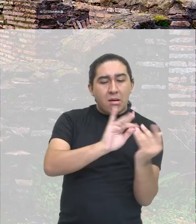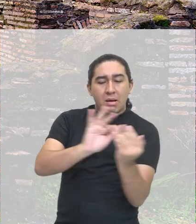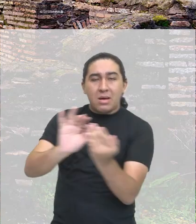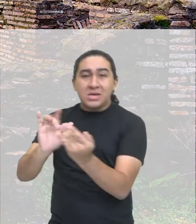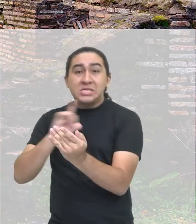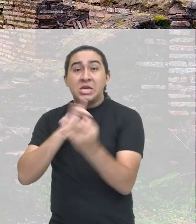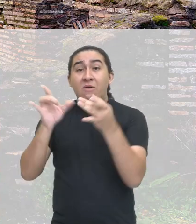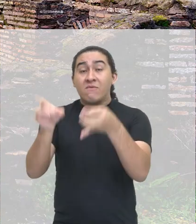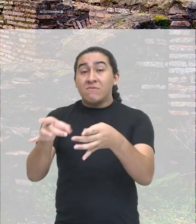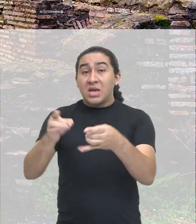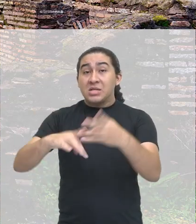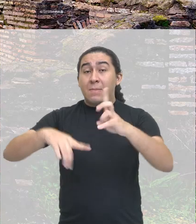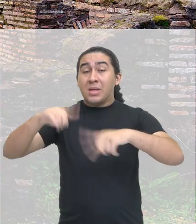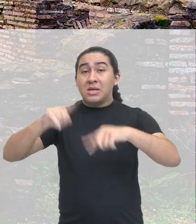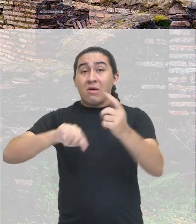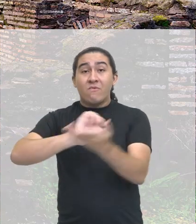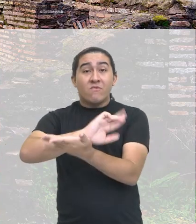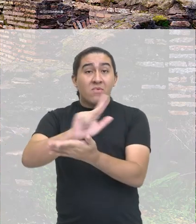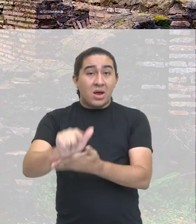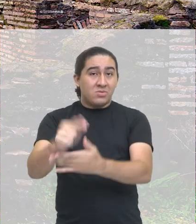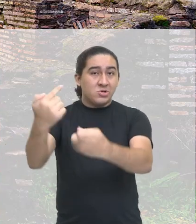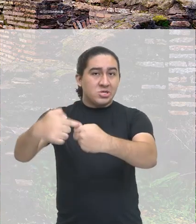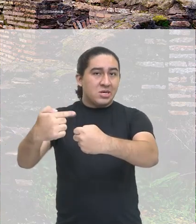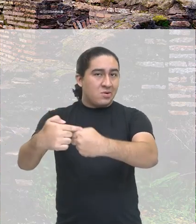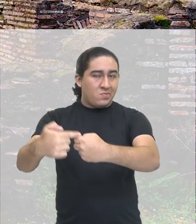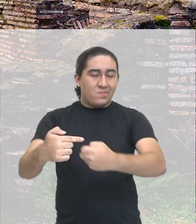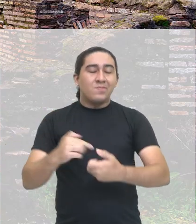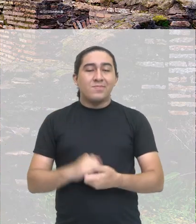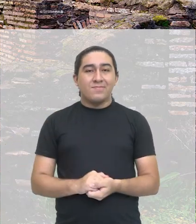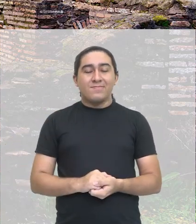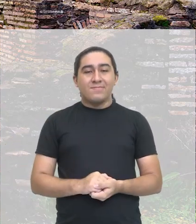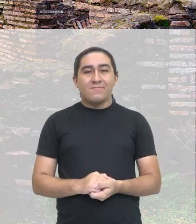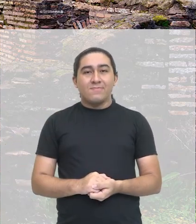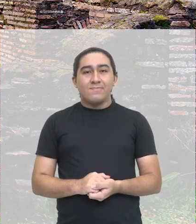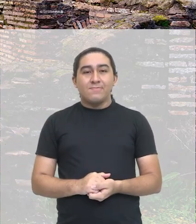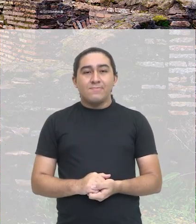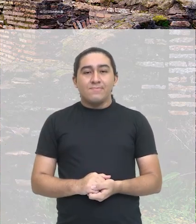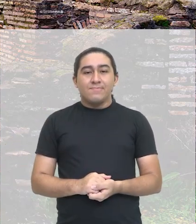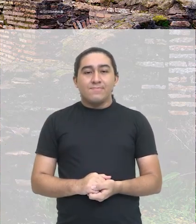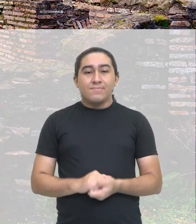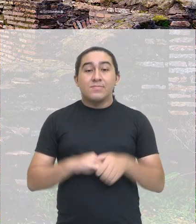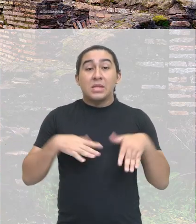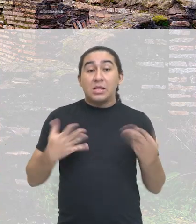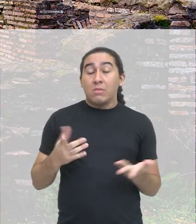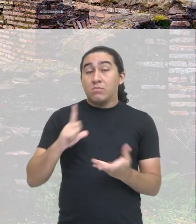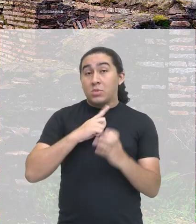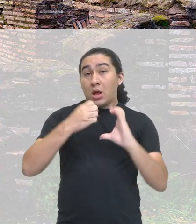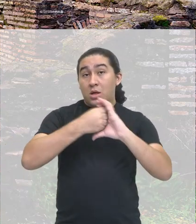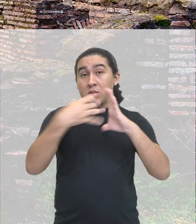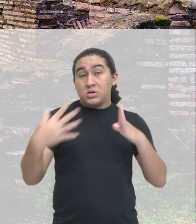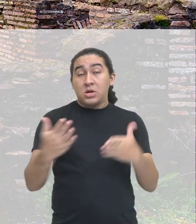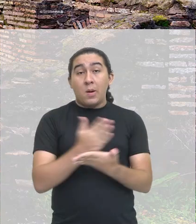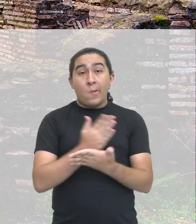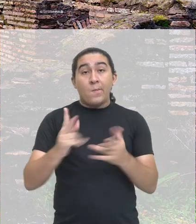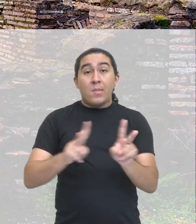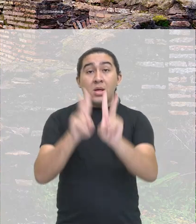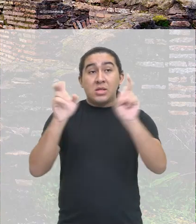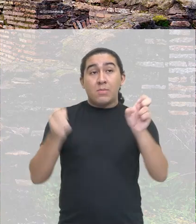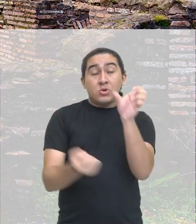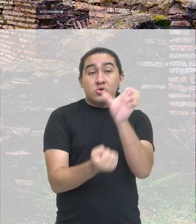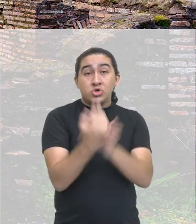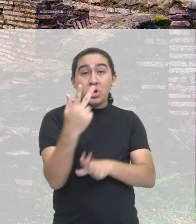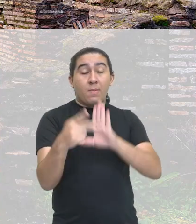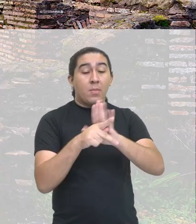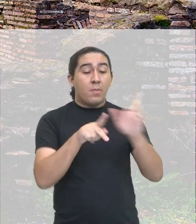produtos que eram comercializados pelo interior do Império. Ok? Então vimos aí algumas características sobre a questão da